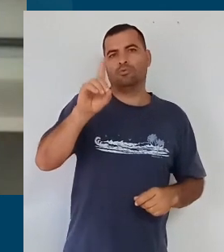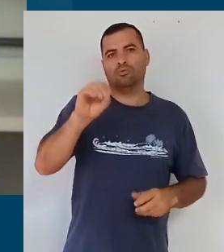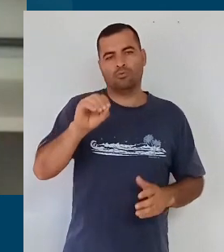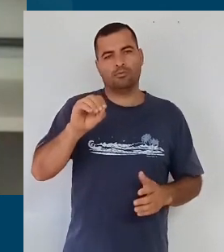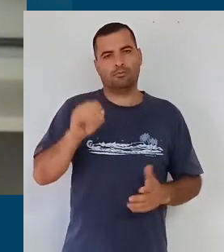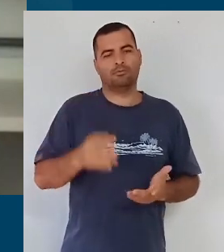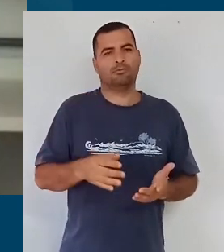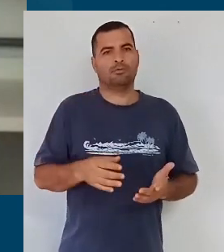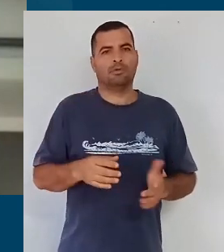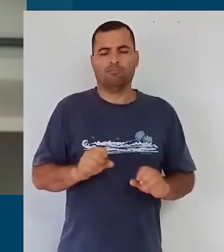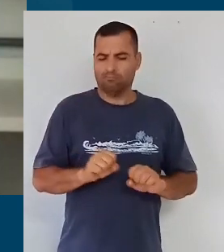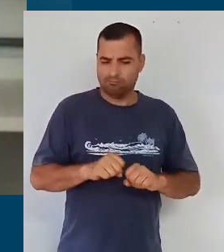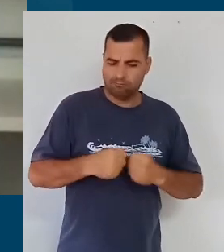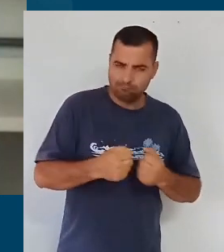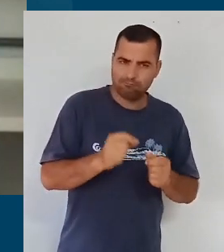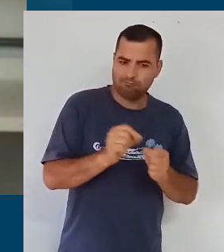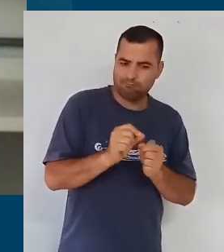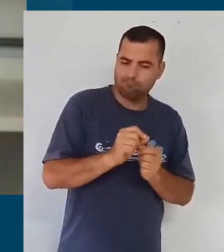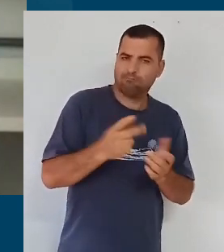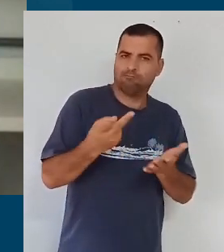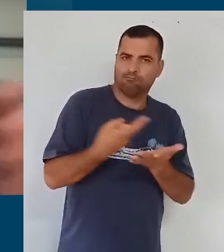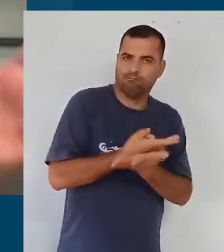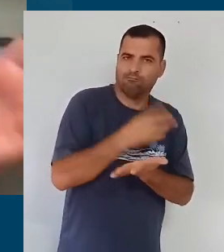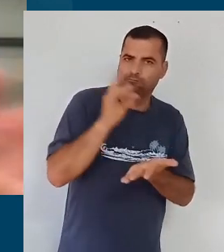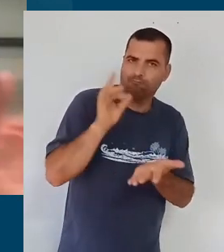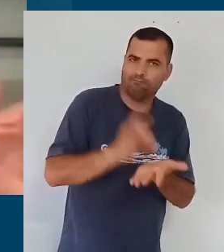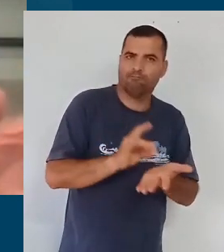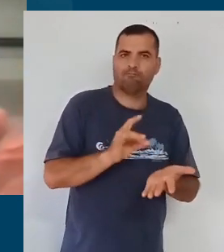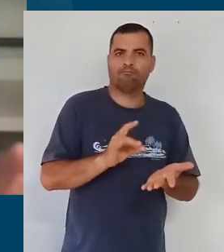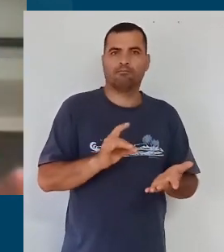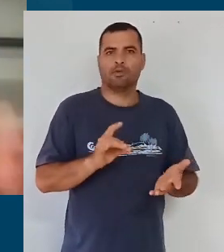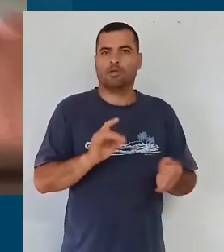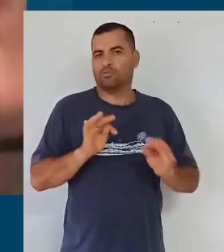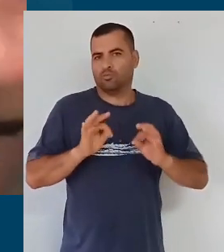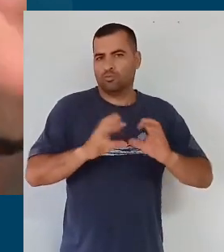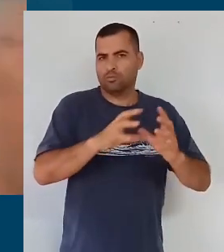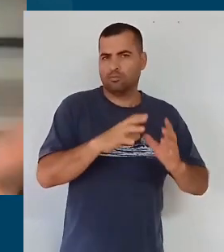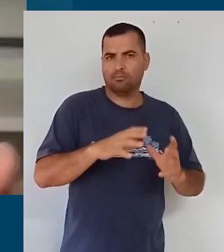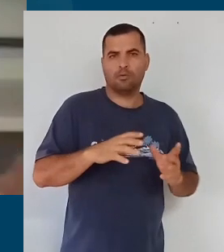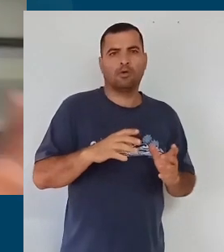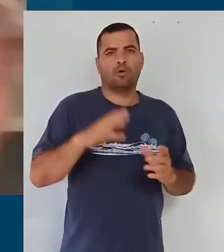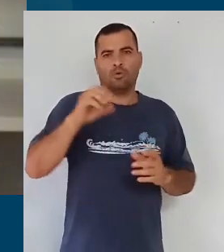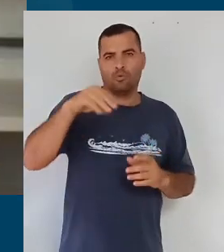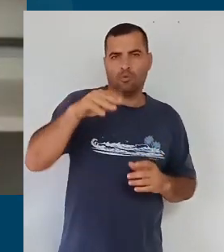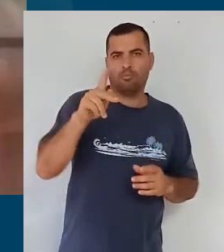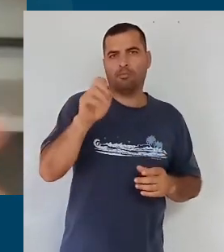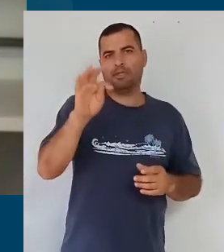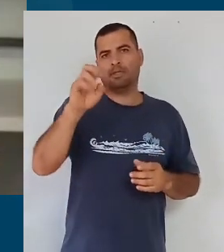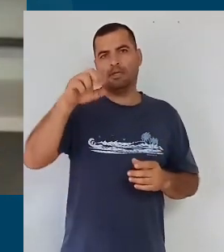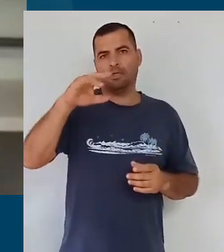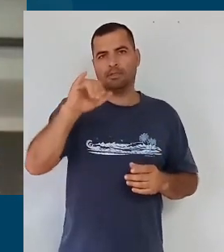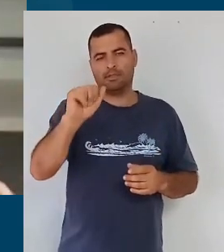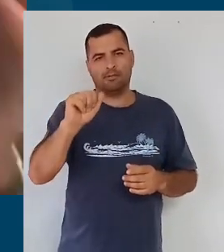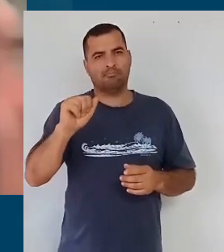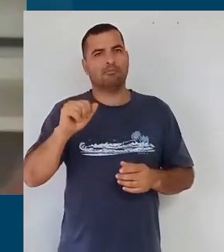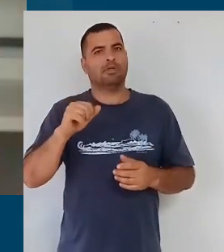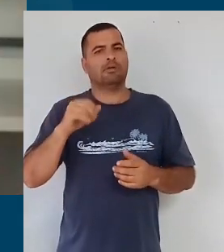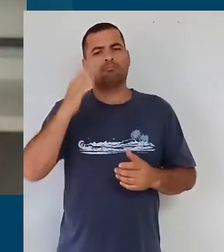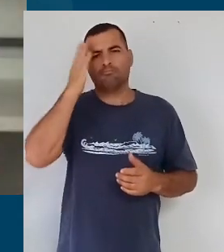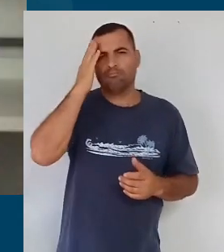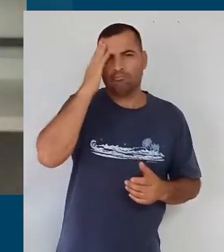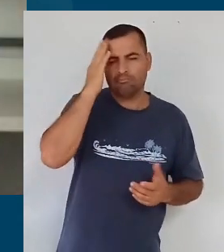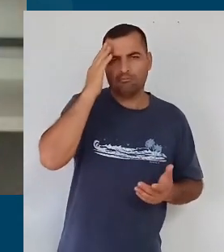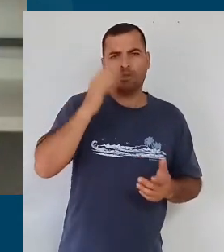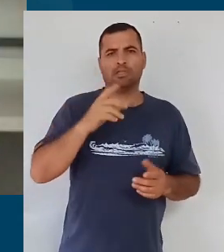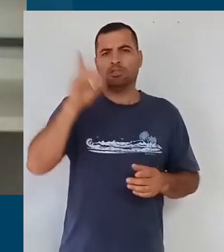para implementar esses conjuntos de competências, habilidades, direitos